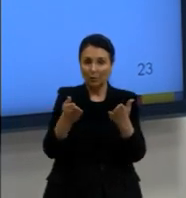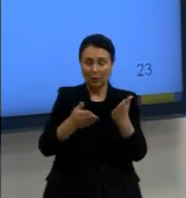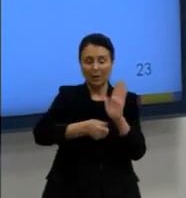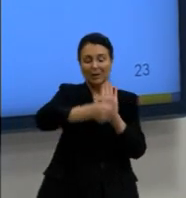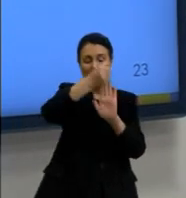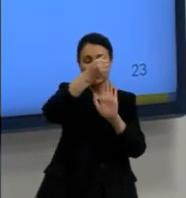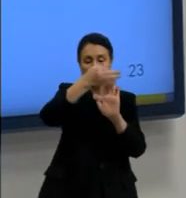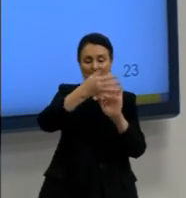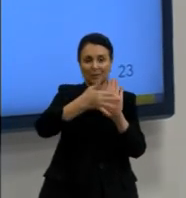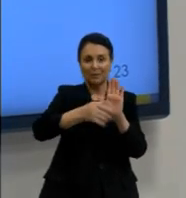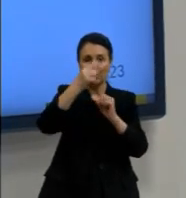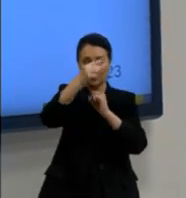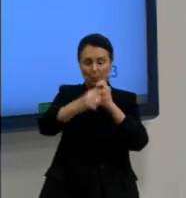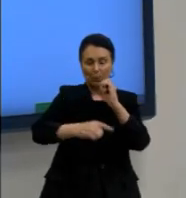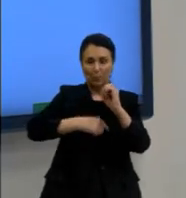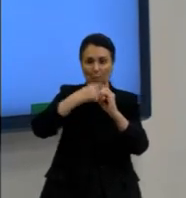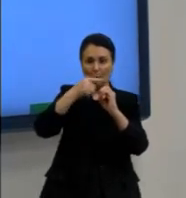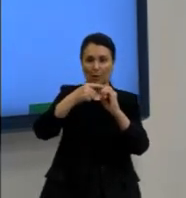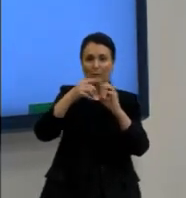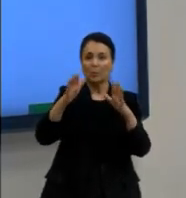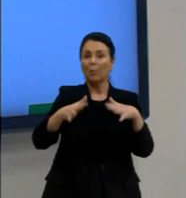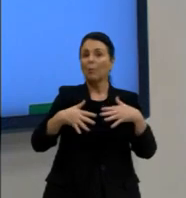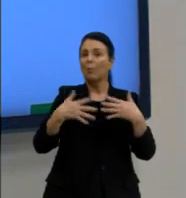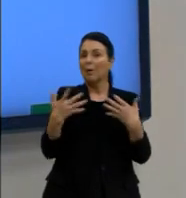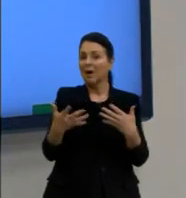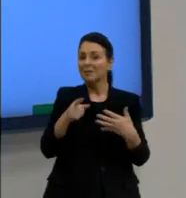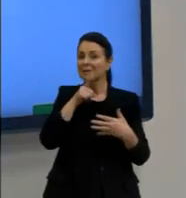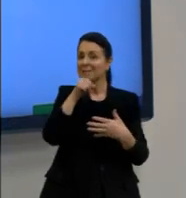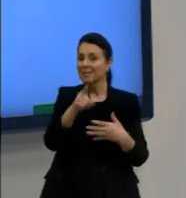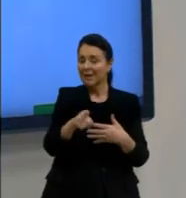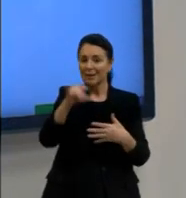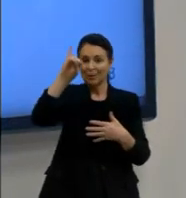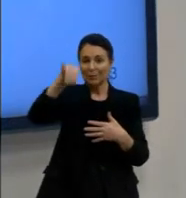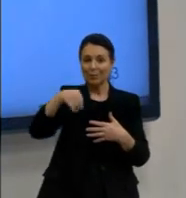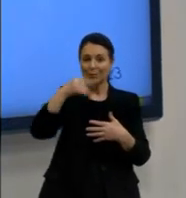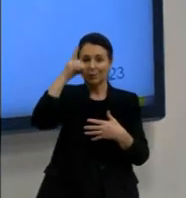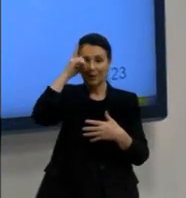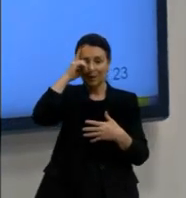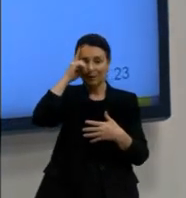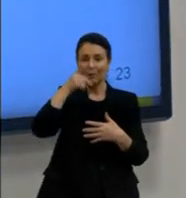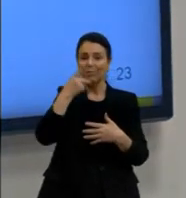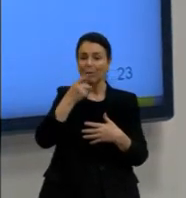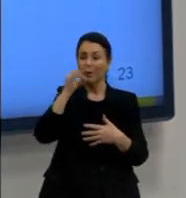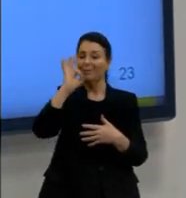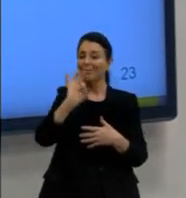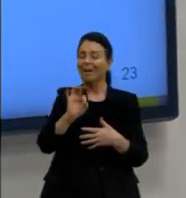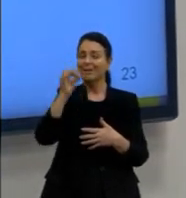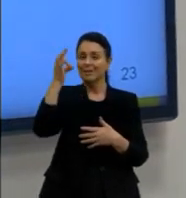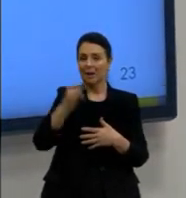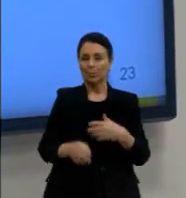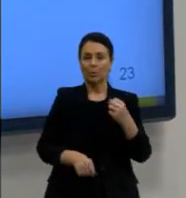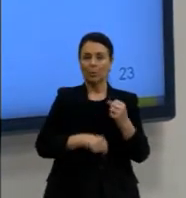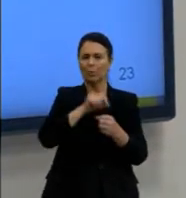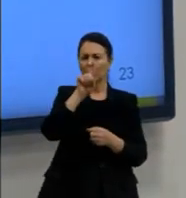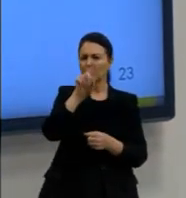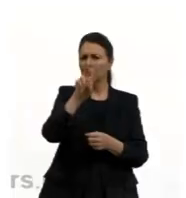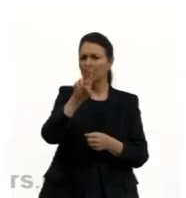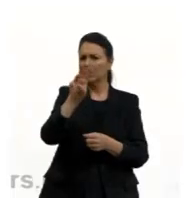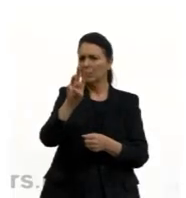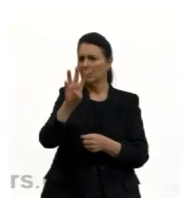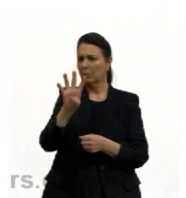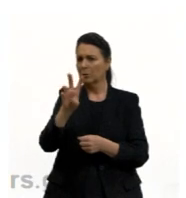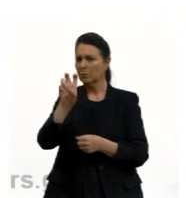átomo, qual dos postulados de Dalton ainda é considerado correto? Um, dois, três, quatro ou